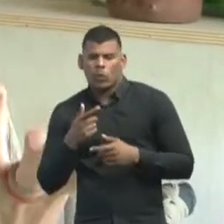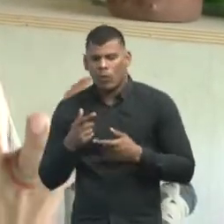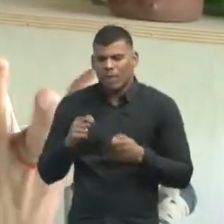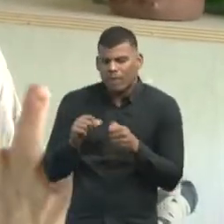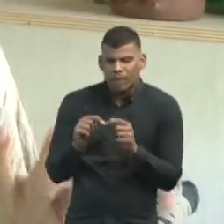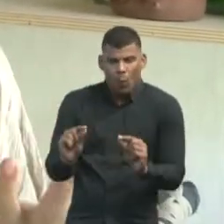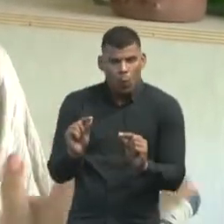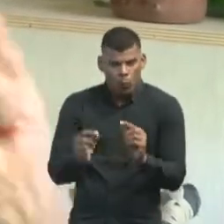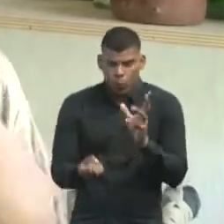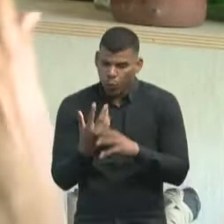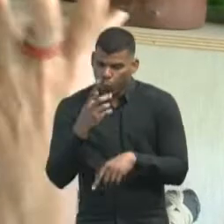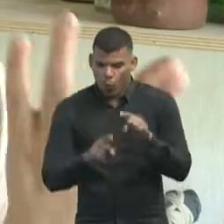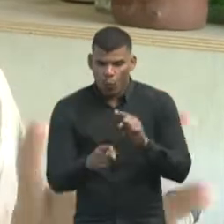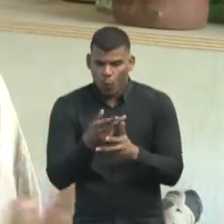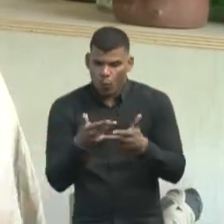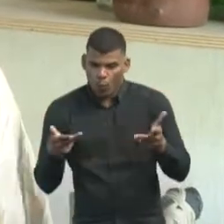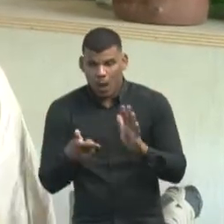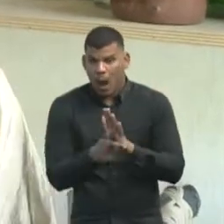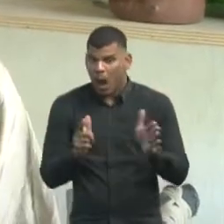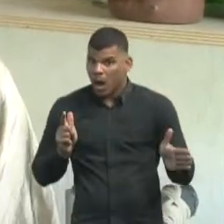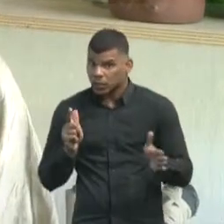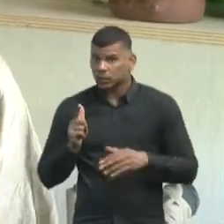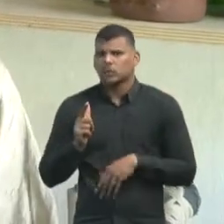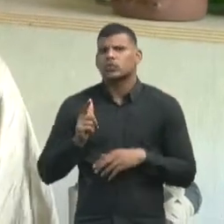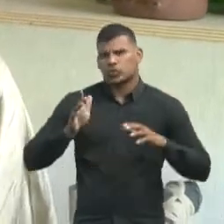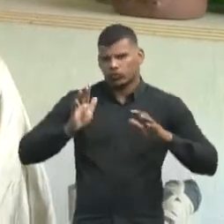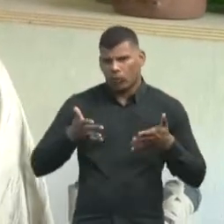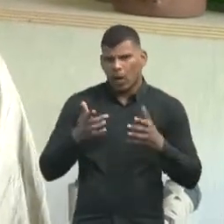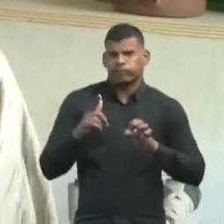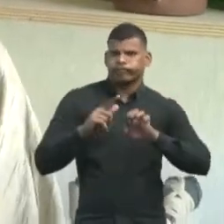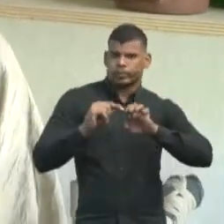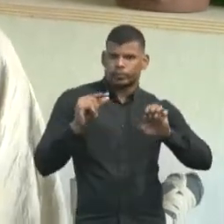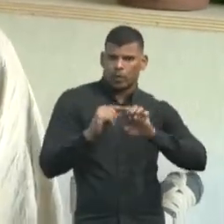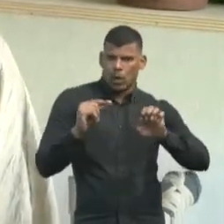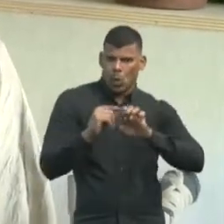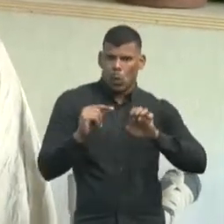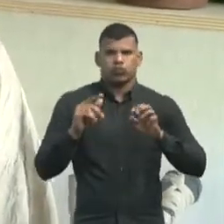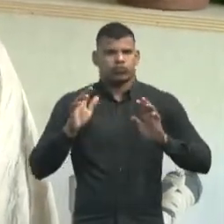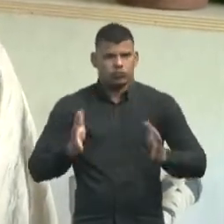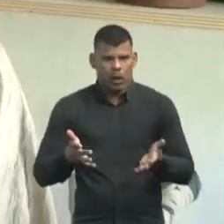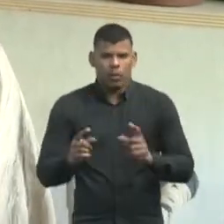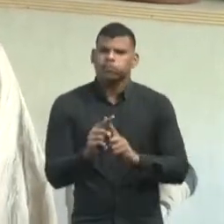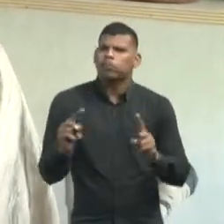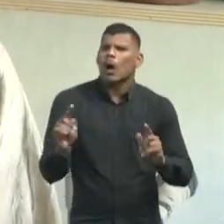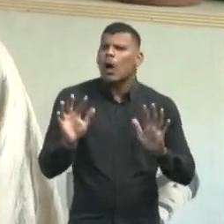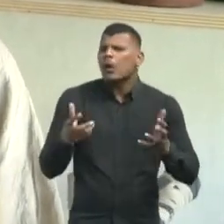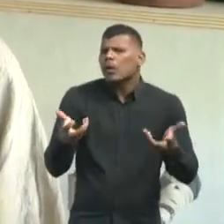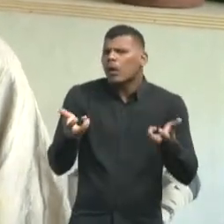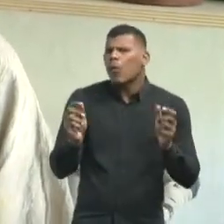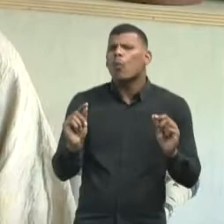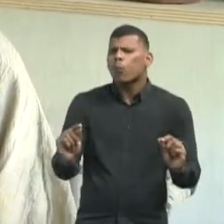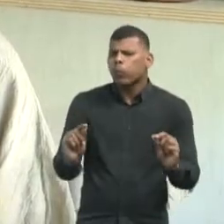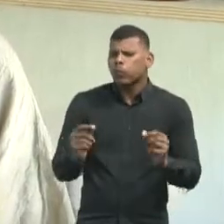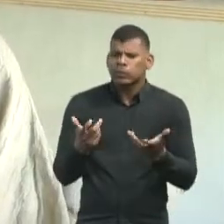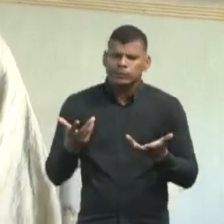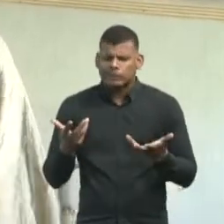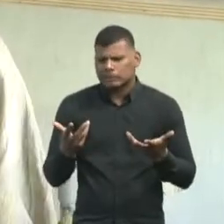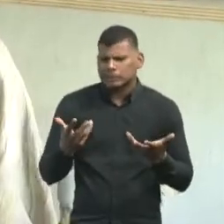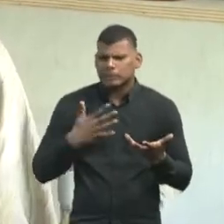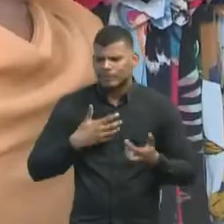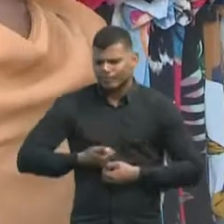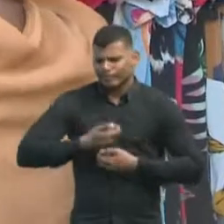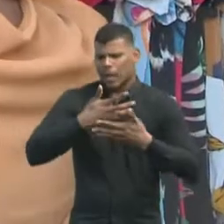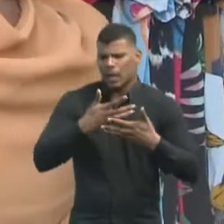trabalhava, já era autônoma, trabalhava com assessoria de comunicação, mas eu queria cada vez mais exercer a minha